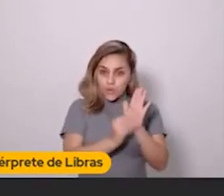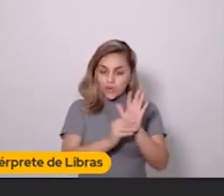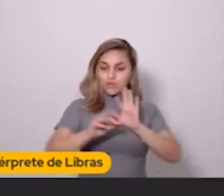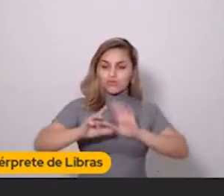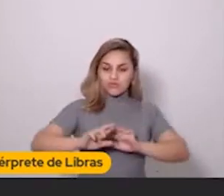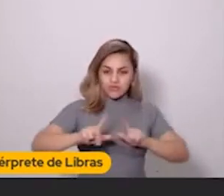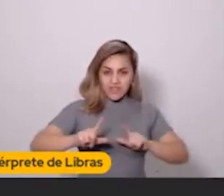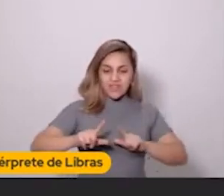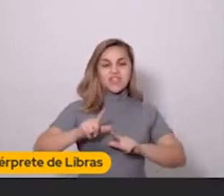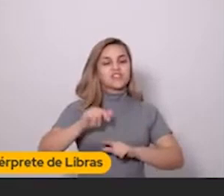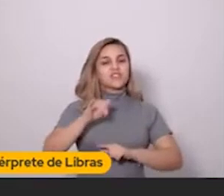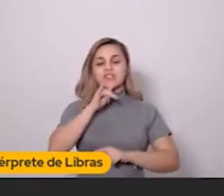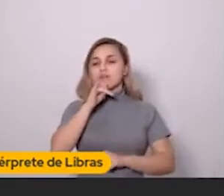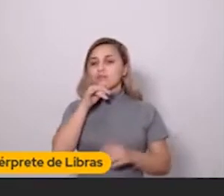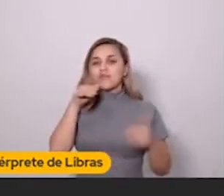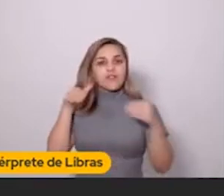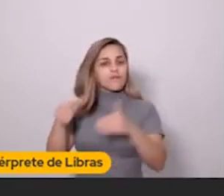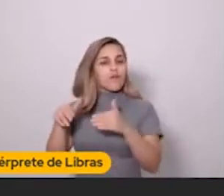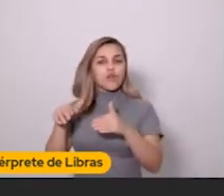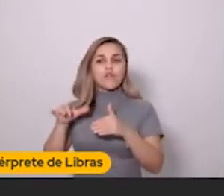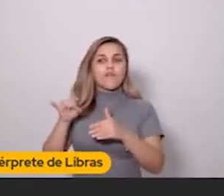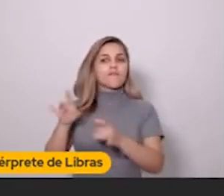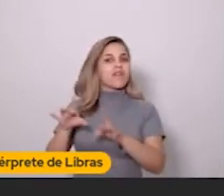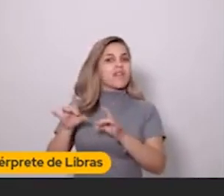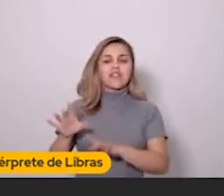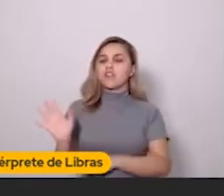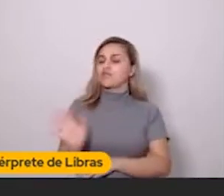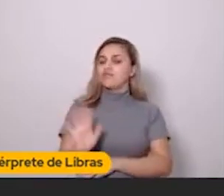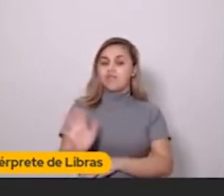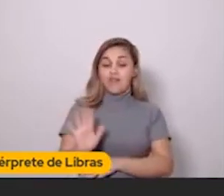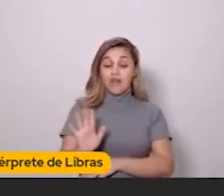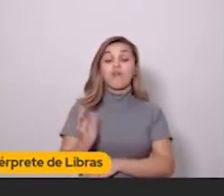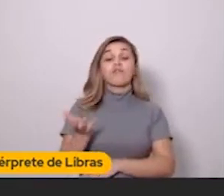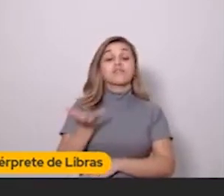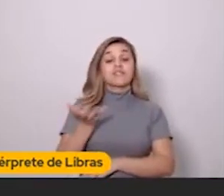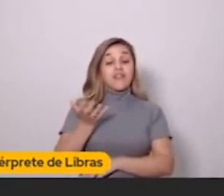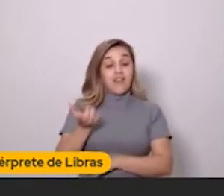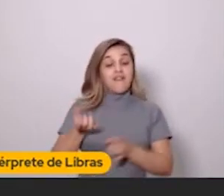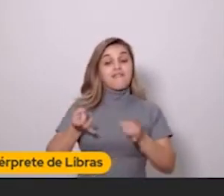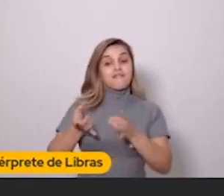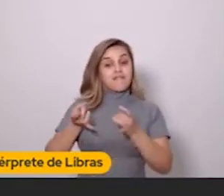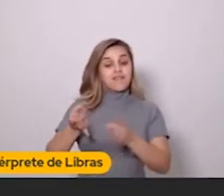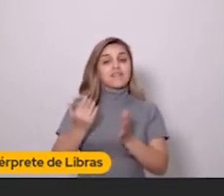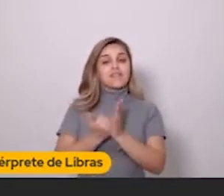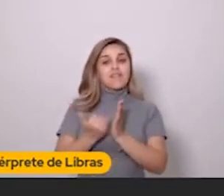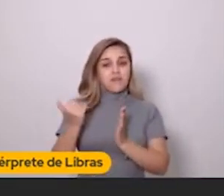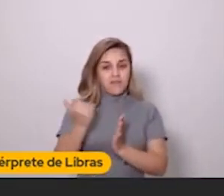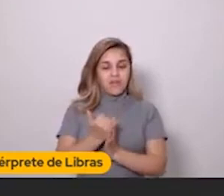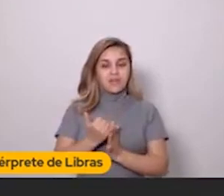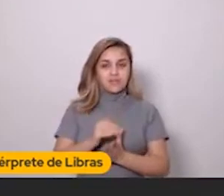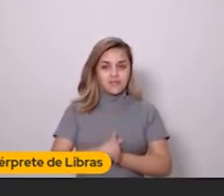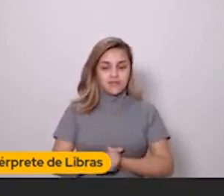você não está só focado em vender, consequentemente faz com que você venda mais. diferenciado, em você venda mais.